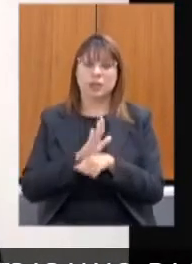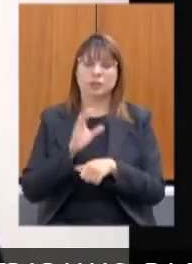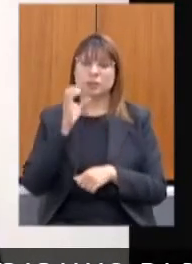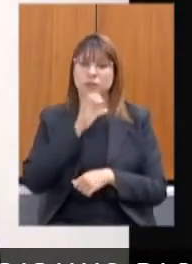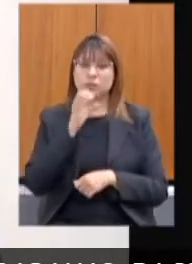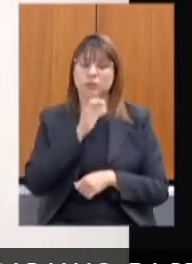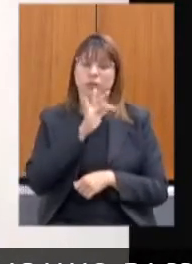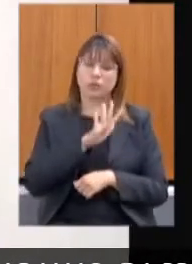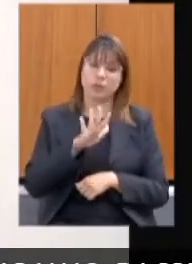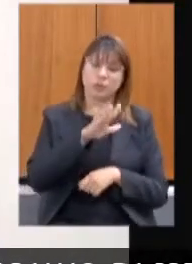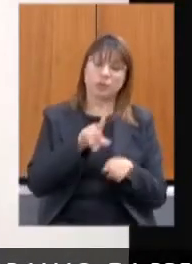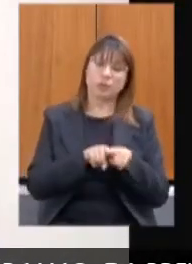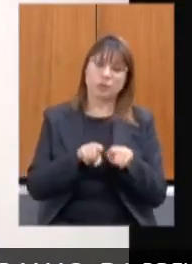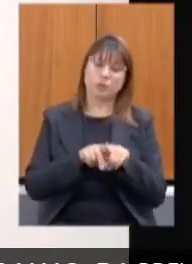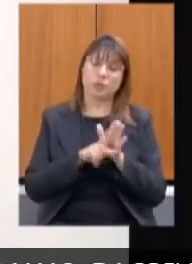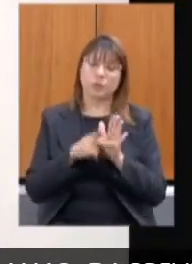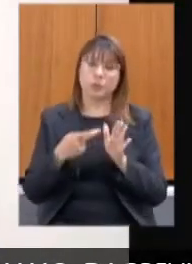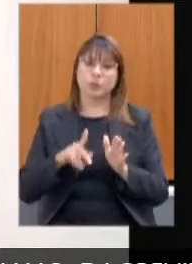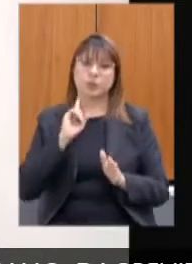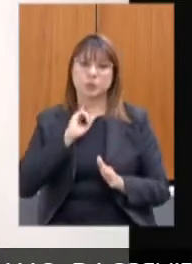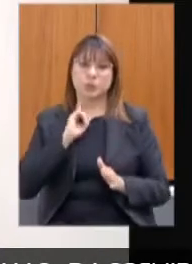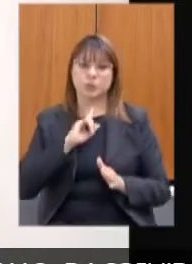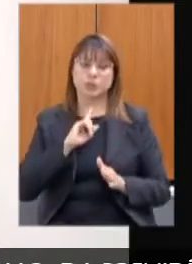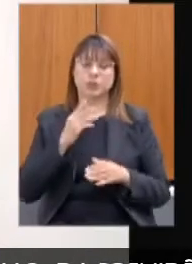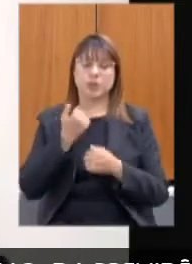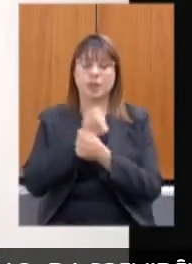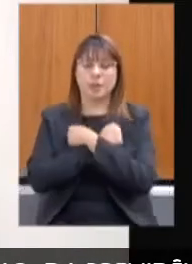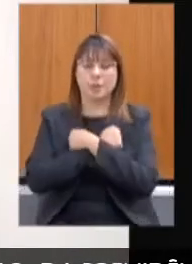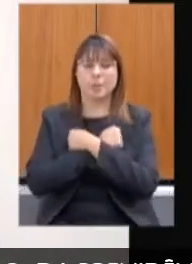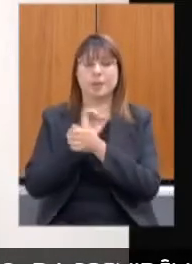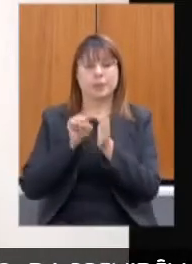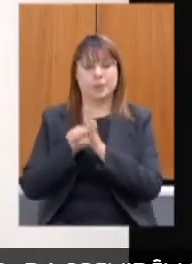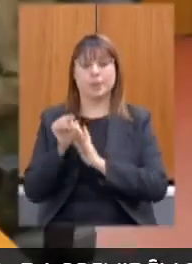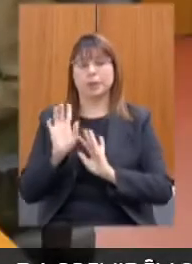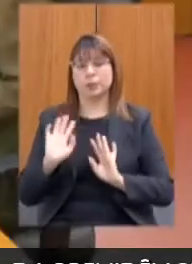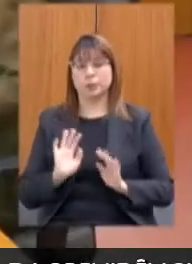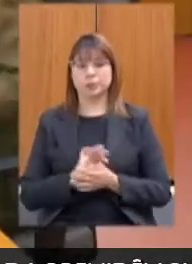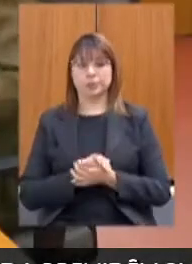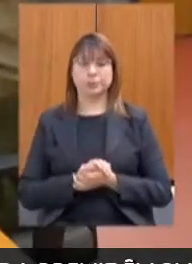tanto federal, quanto aqui em Minas, o Estadão. Um grande abraço, essa é minha pergunta.